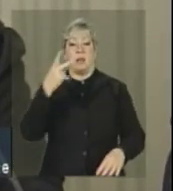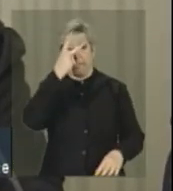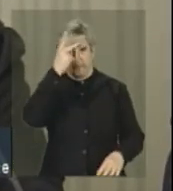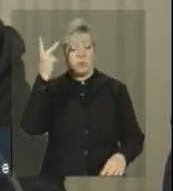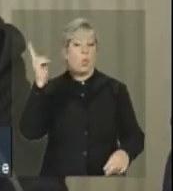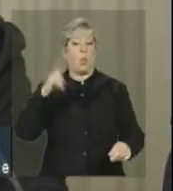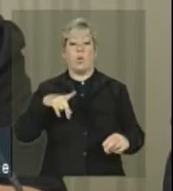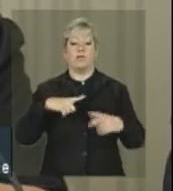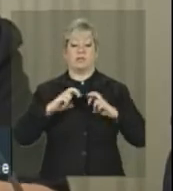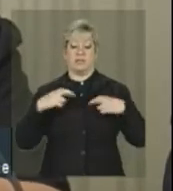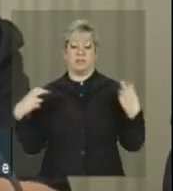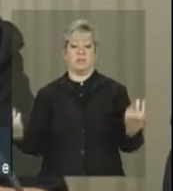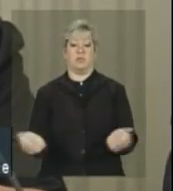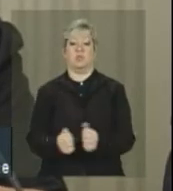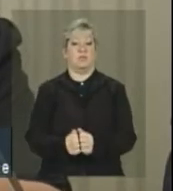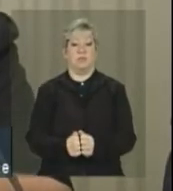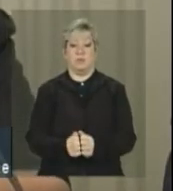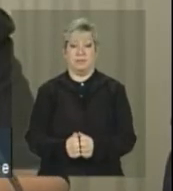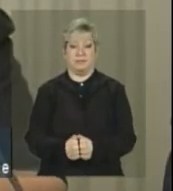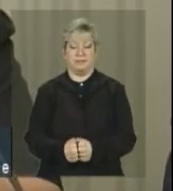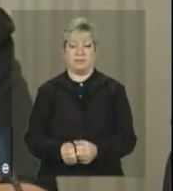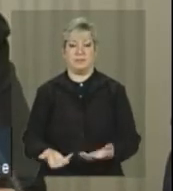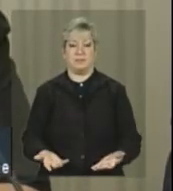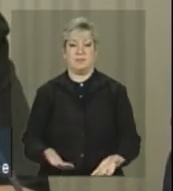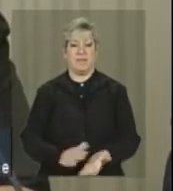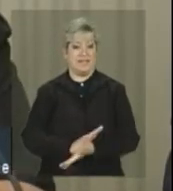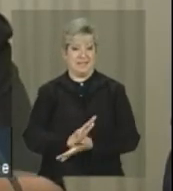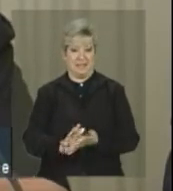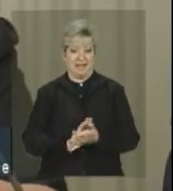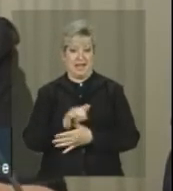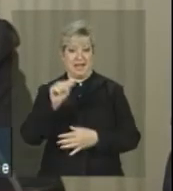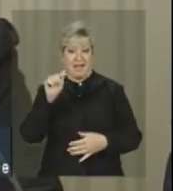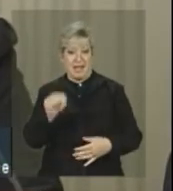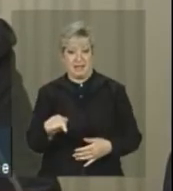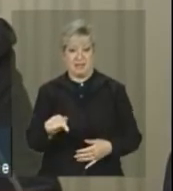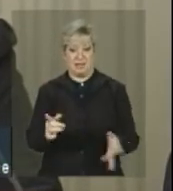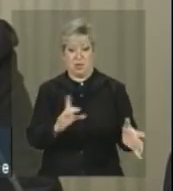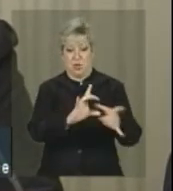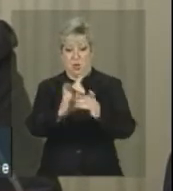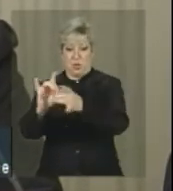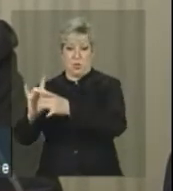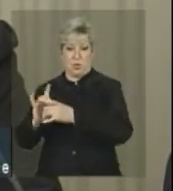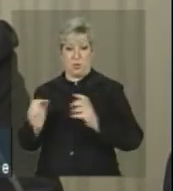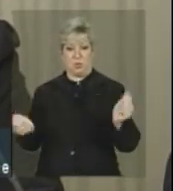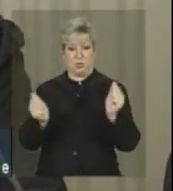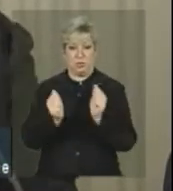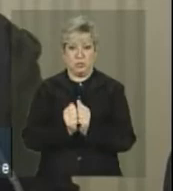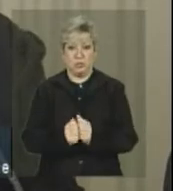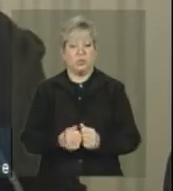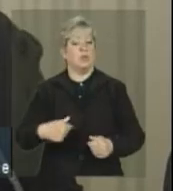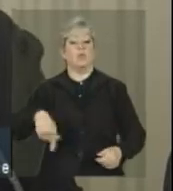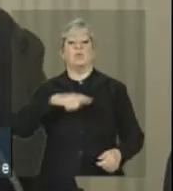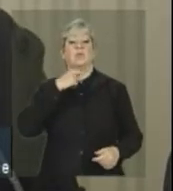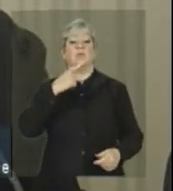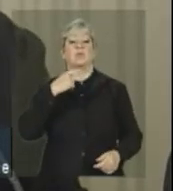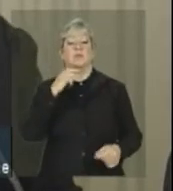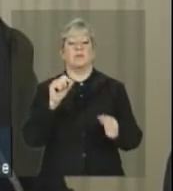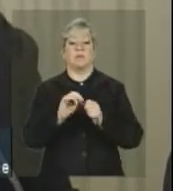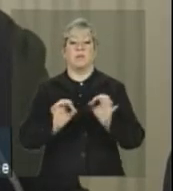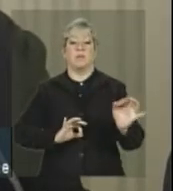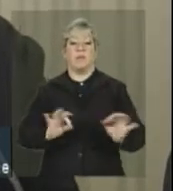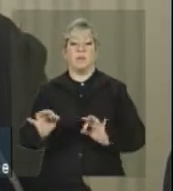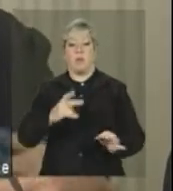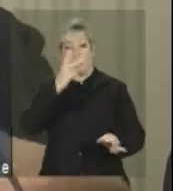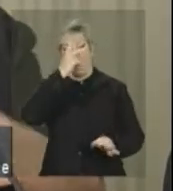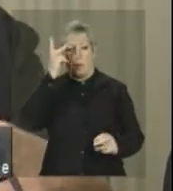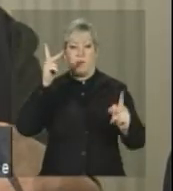sentado junto. Sem esse olhar conjunto, nós não vamos conseguir mobilizar essa população. Nós vamos ter dificuldade de